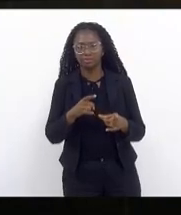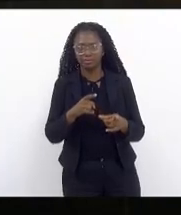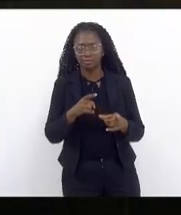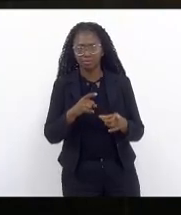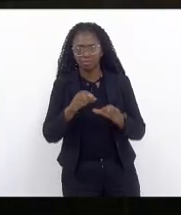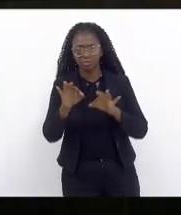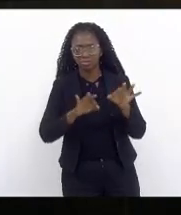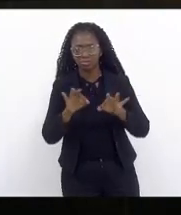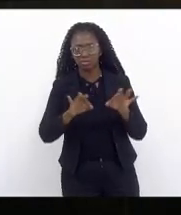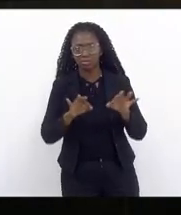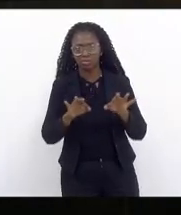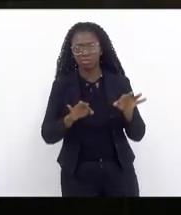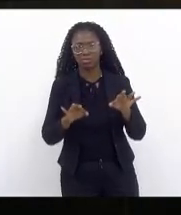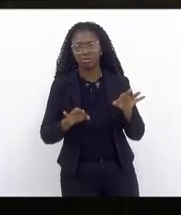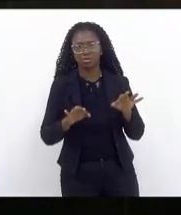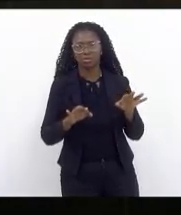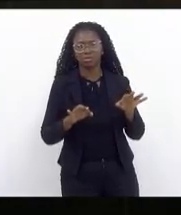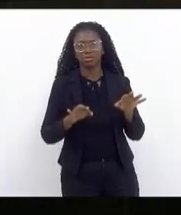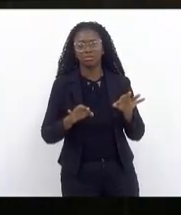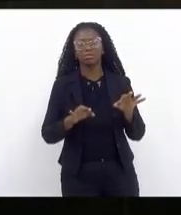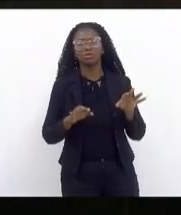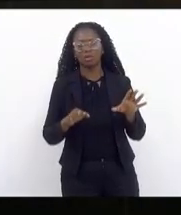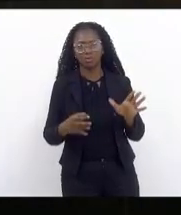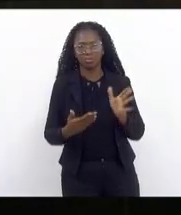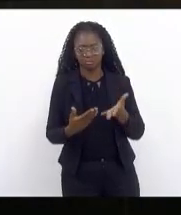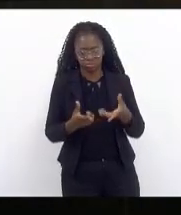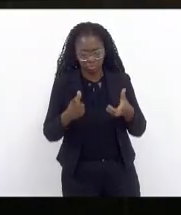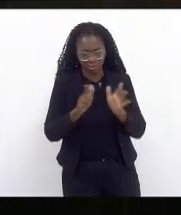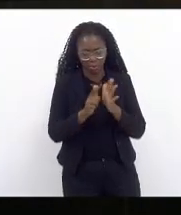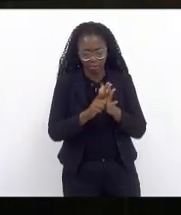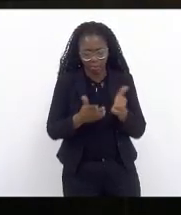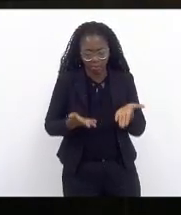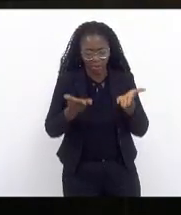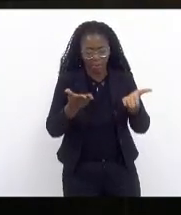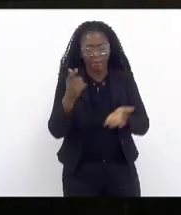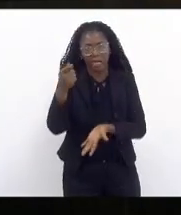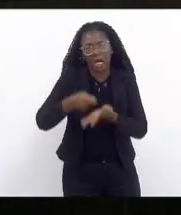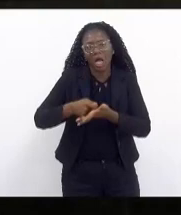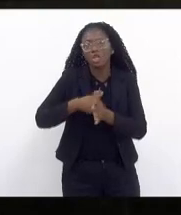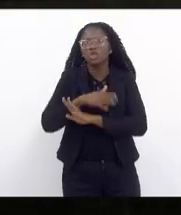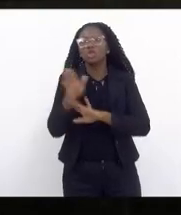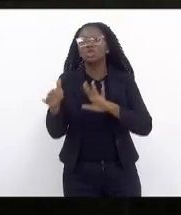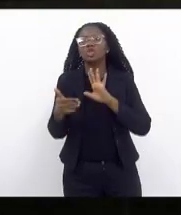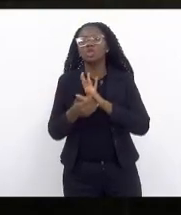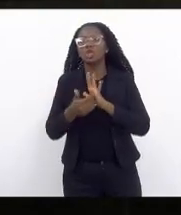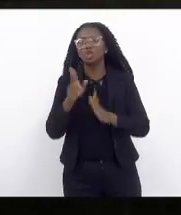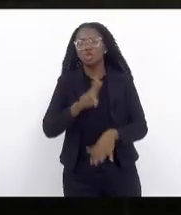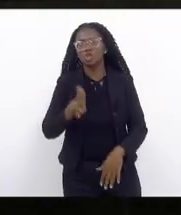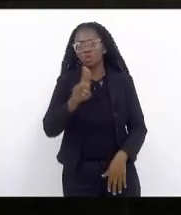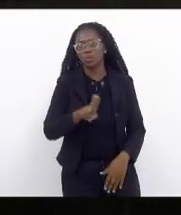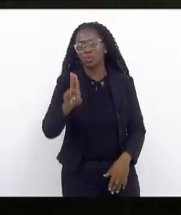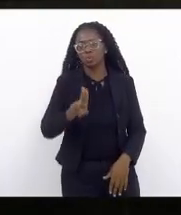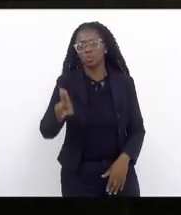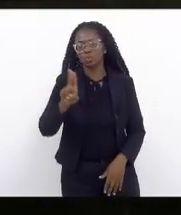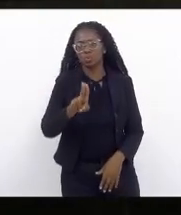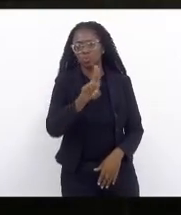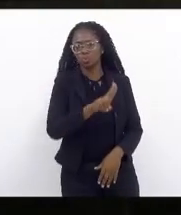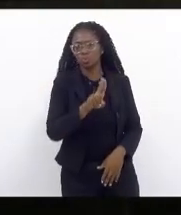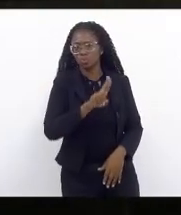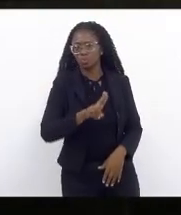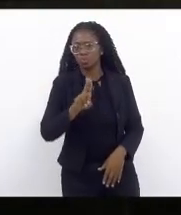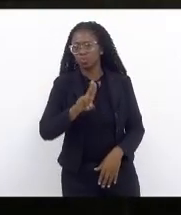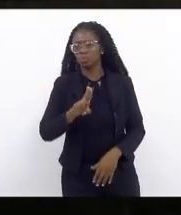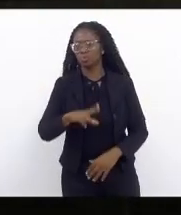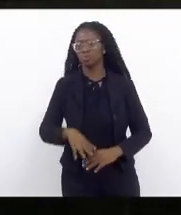pagar todas as despesas repito todas nós teremos receitas em 22 para